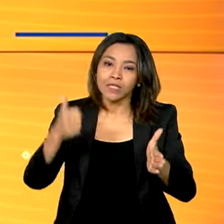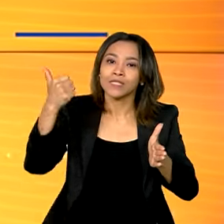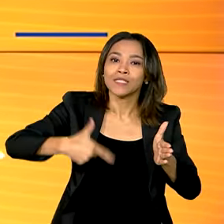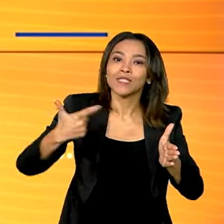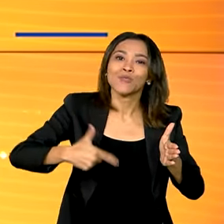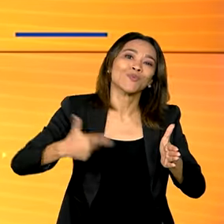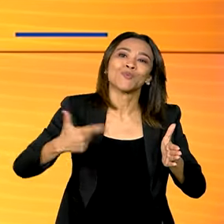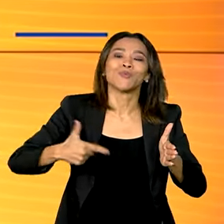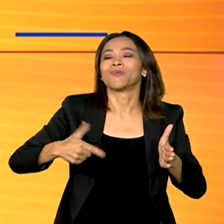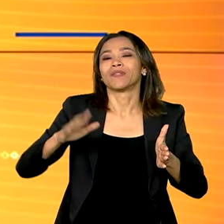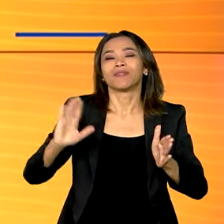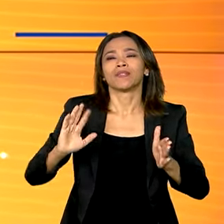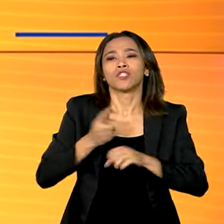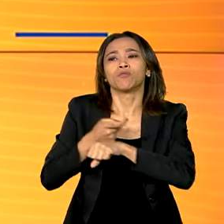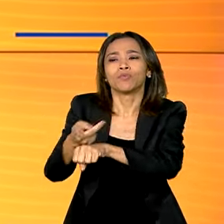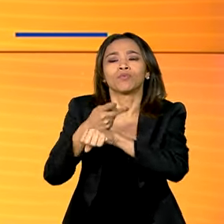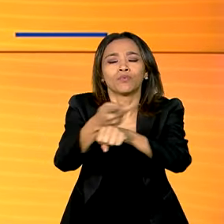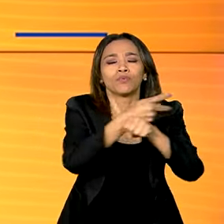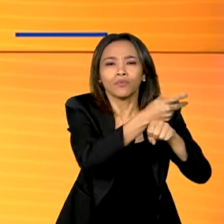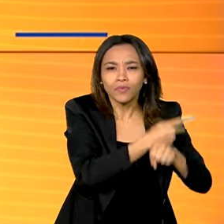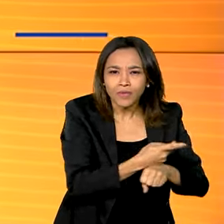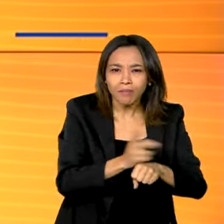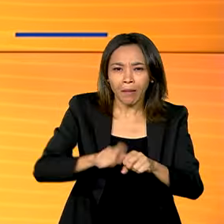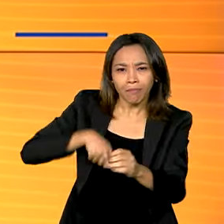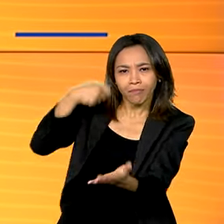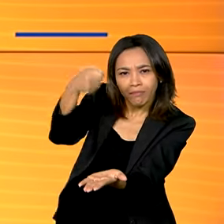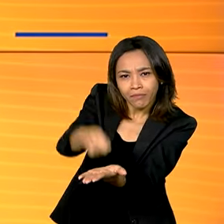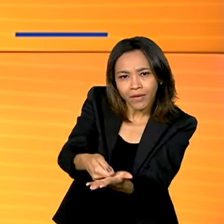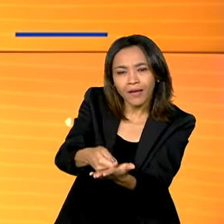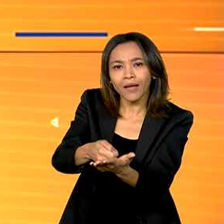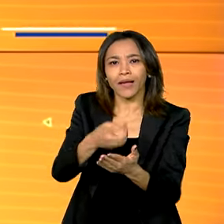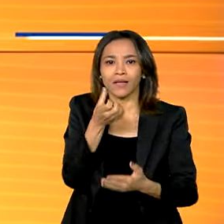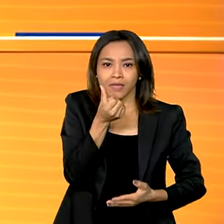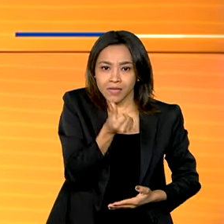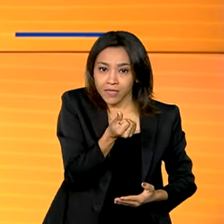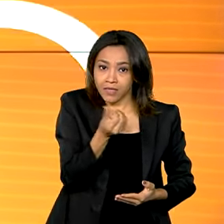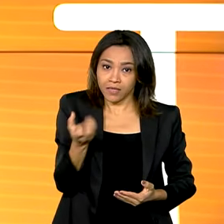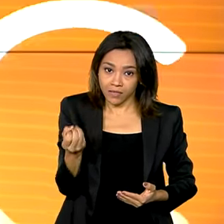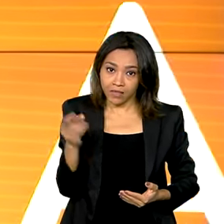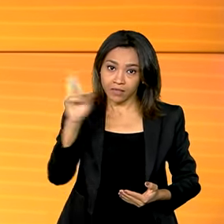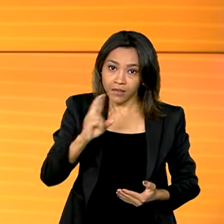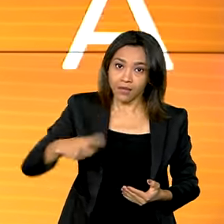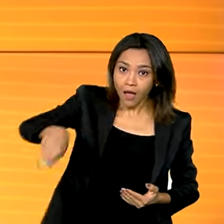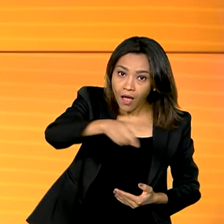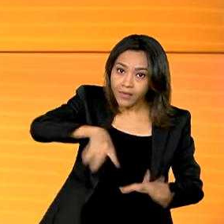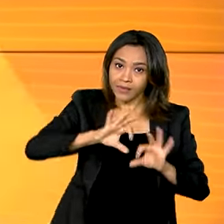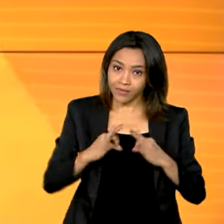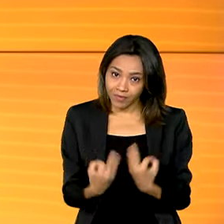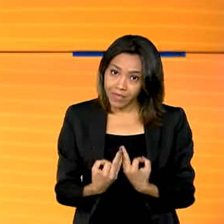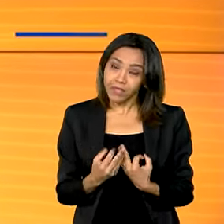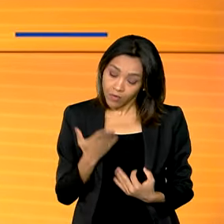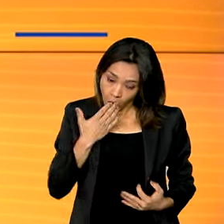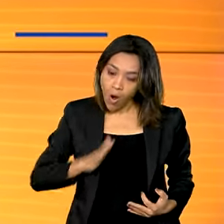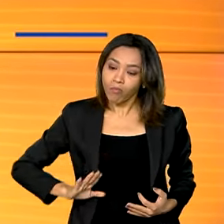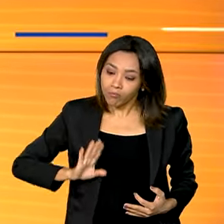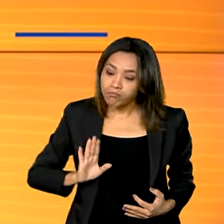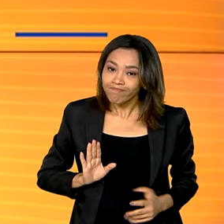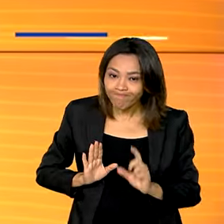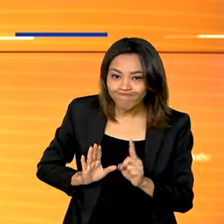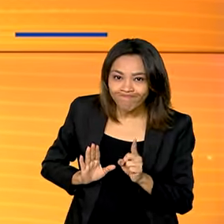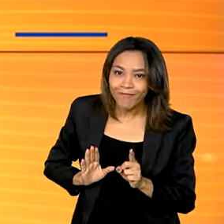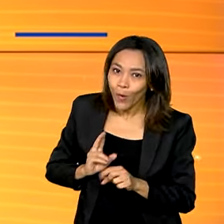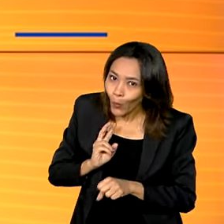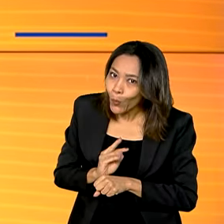Verde, que prevê pagamentos trimestrais de R$ 600 às famílias que se comprometem a manter